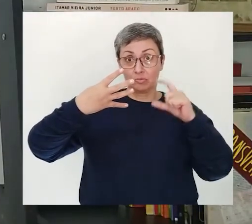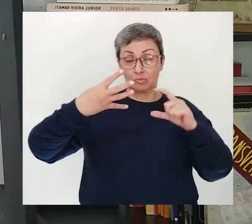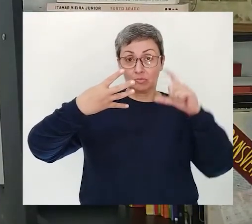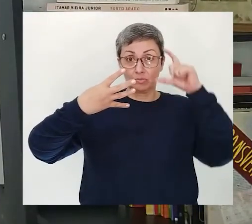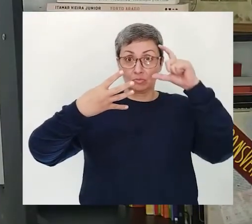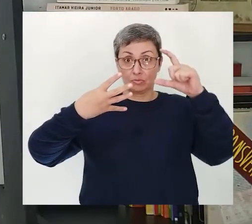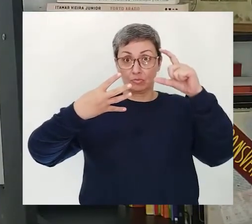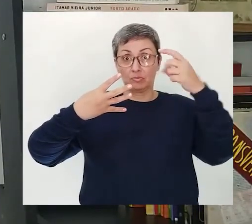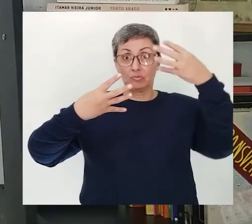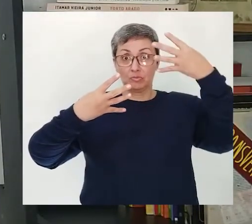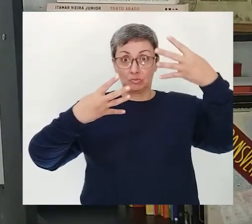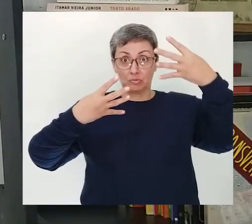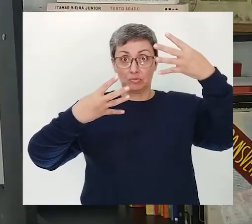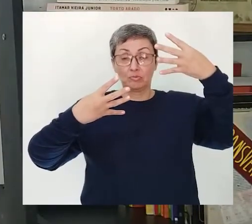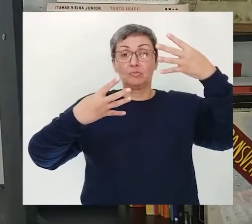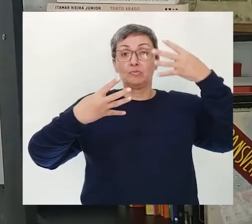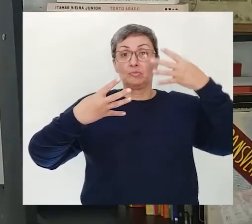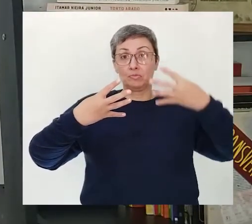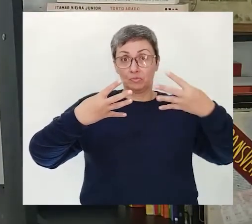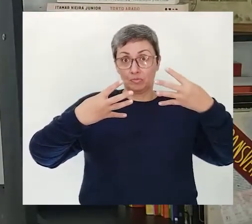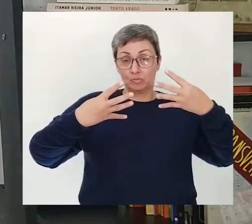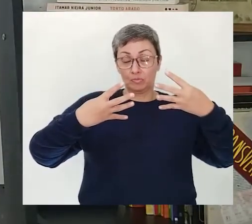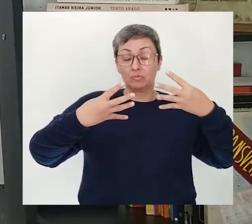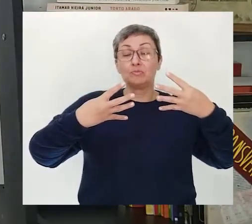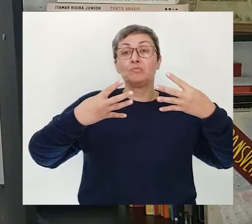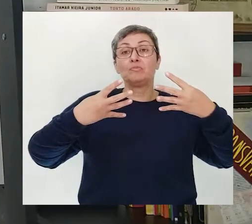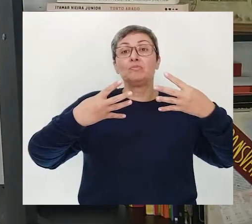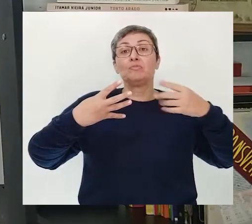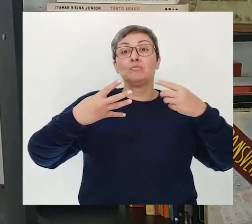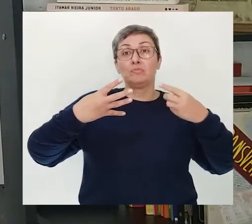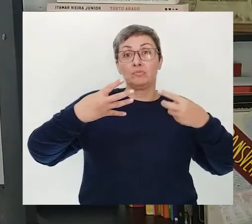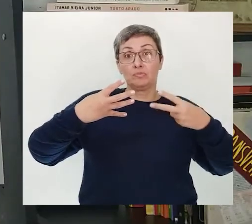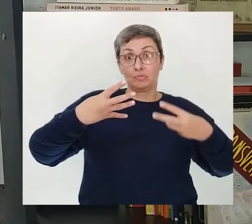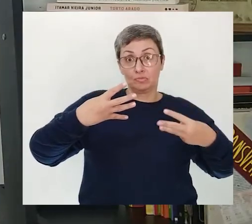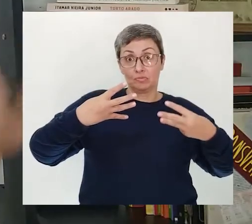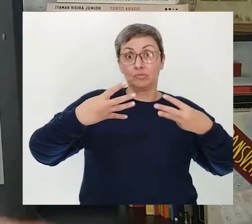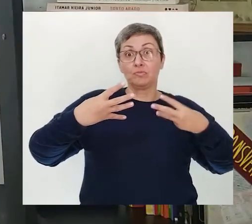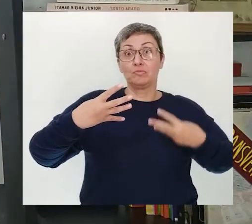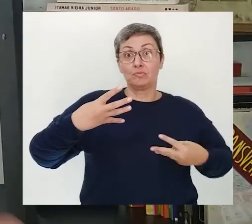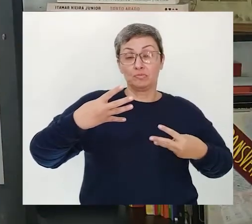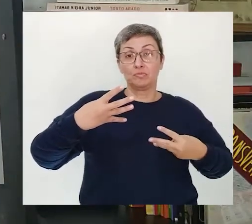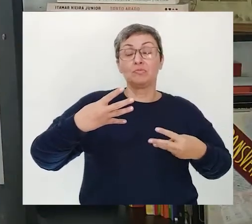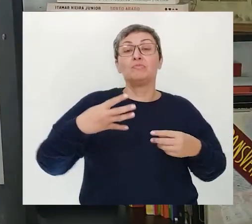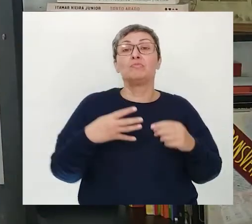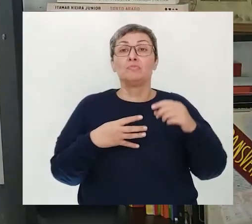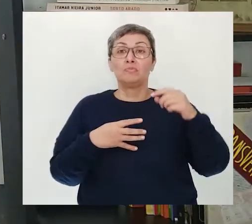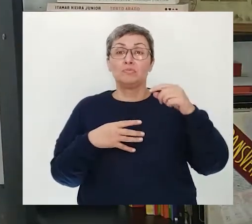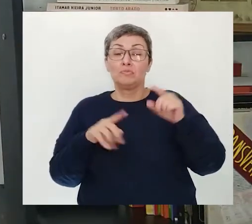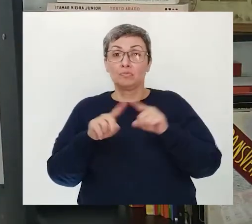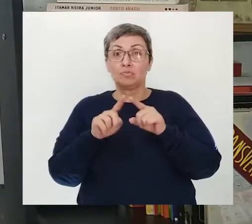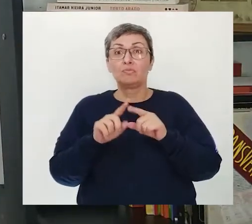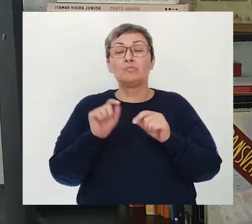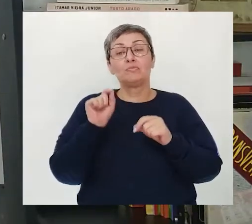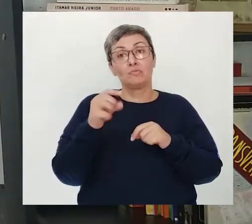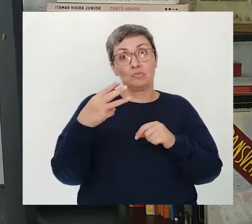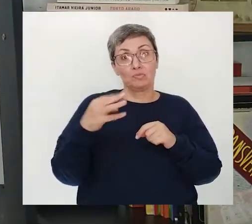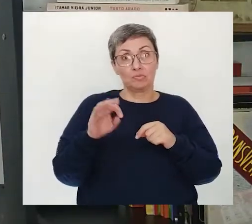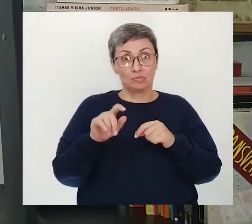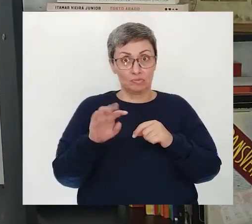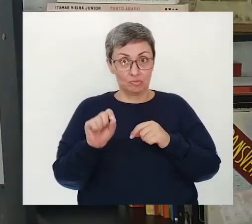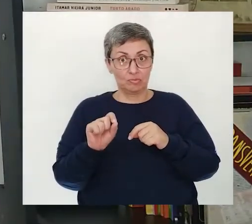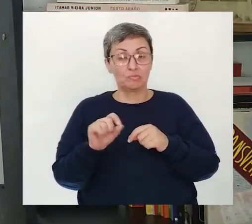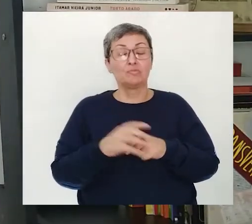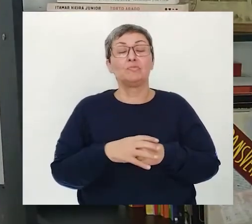sendo dois quartetos, que é uma estrofe com quatro versos, e dois tercetos, que é estrofe formada por